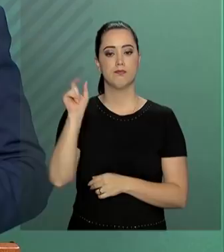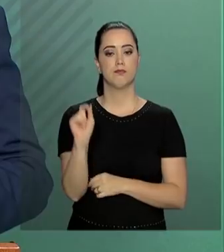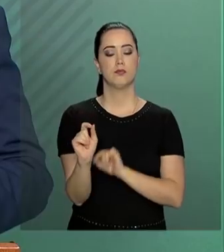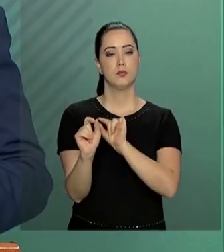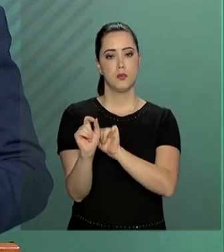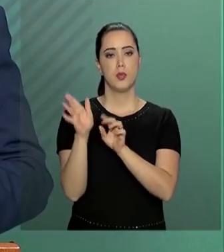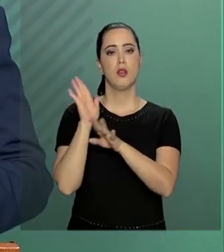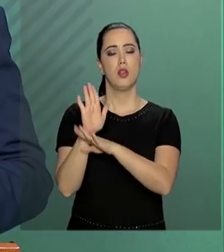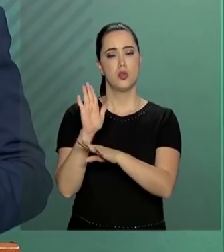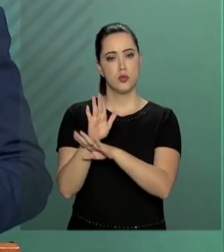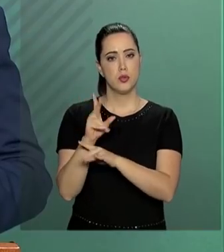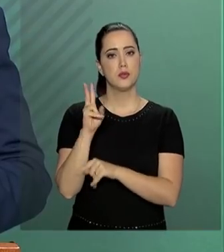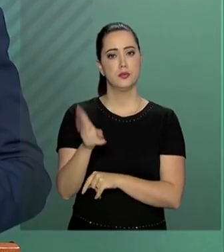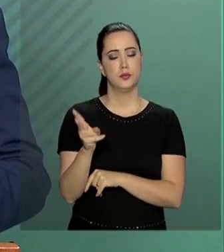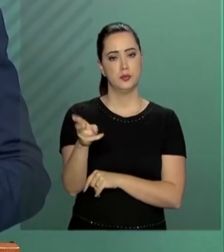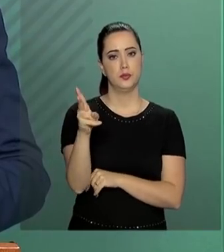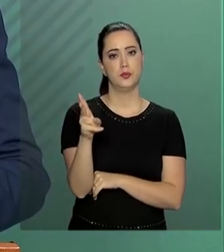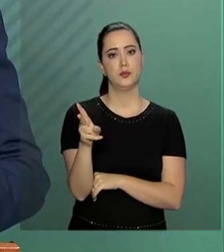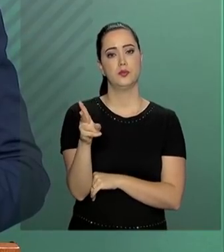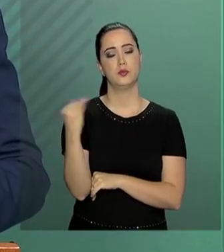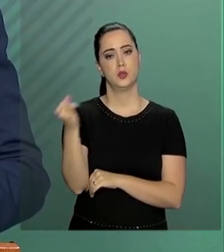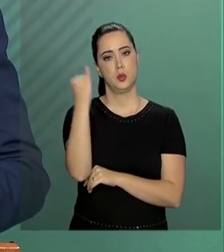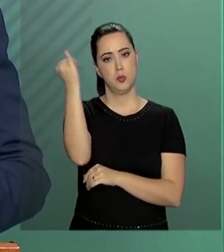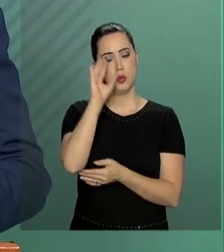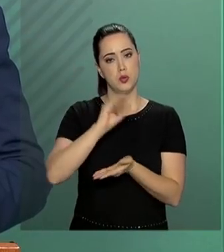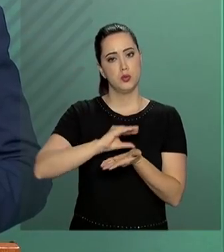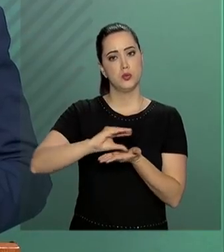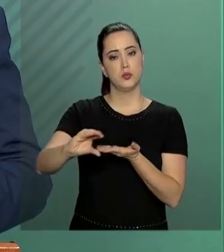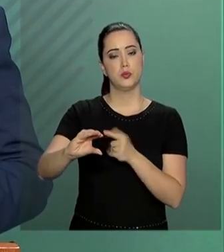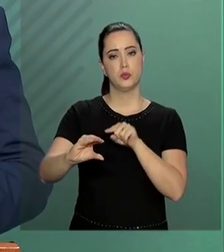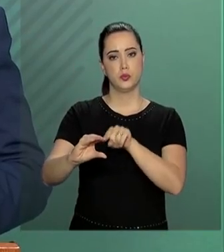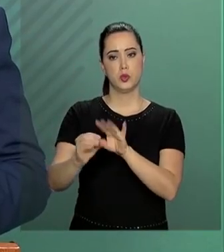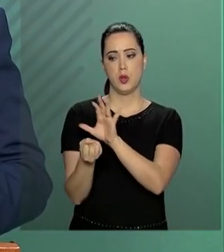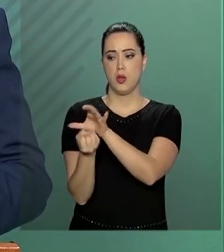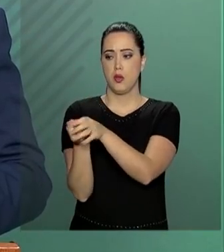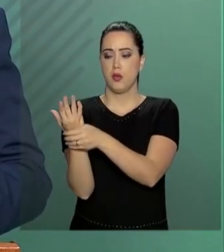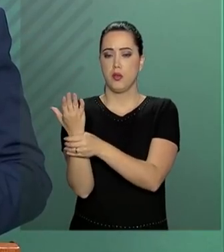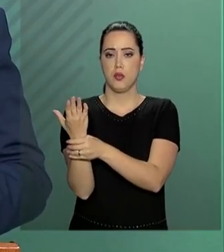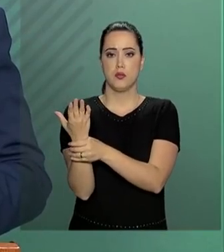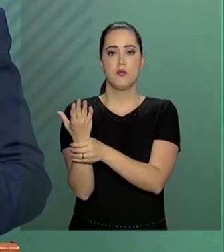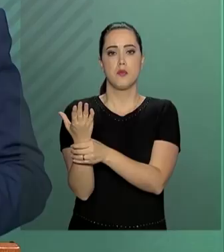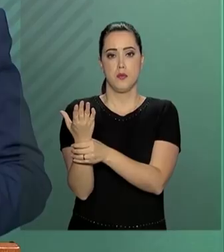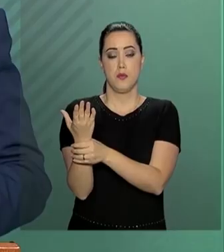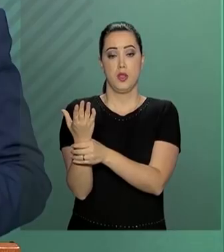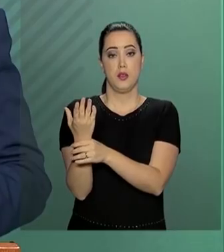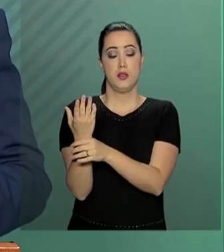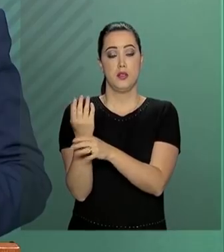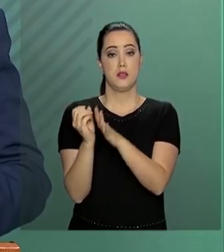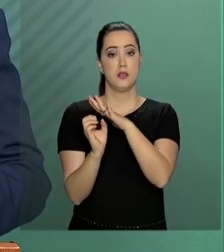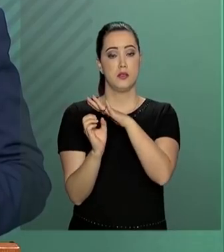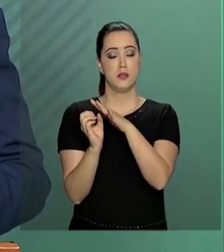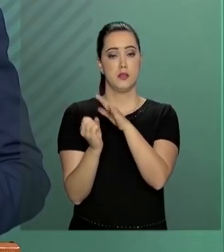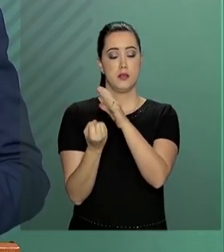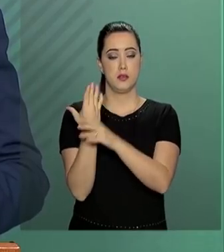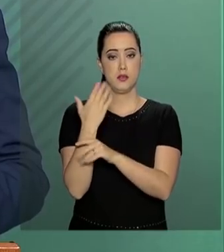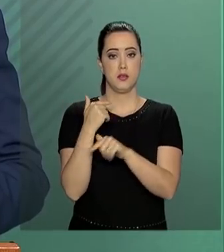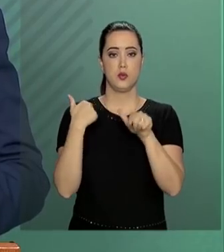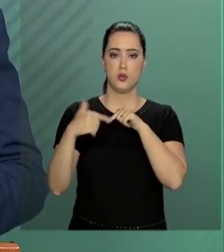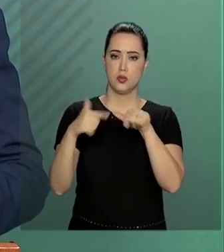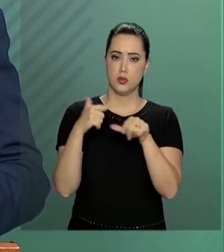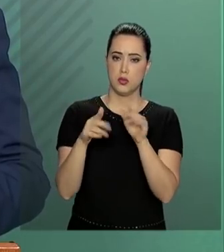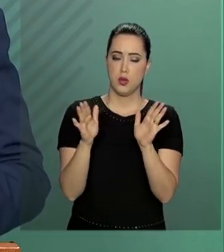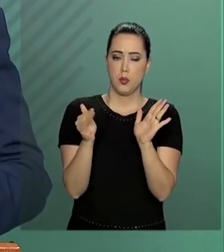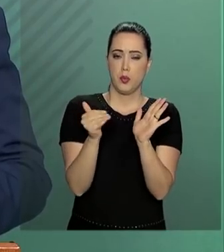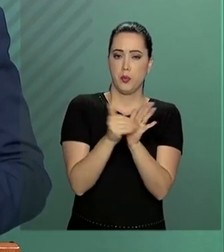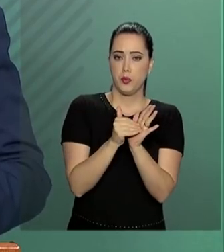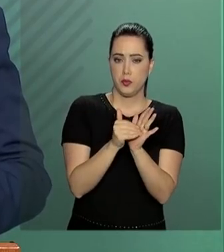que contribuirão para a atração de investimentos, criação de empregos e, em último